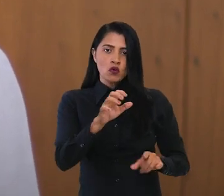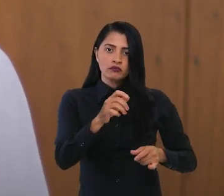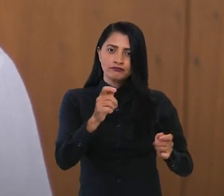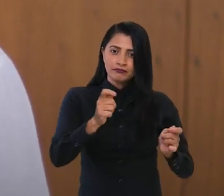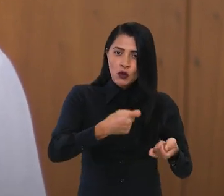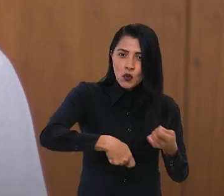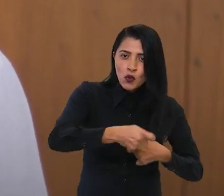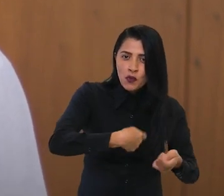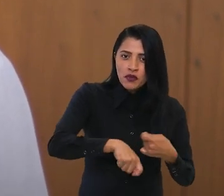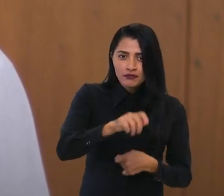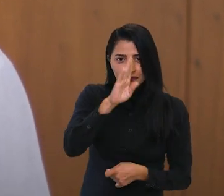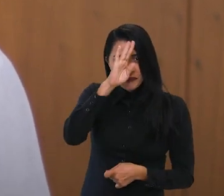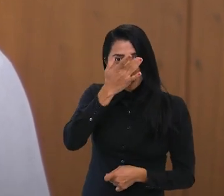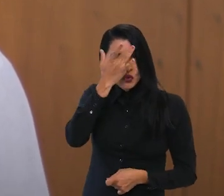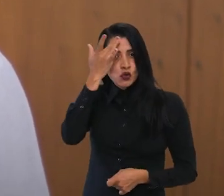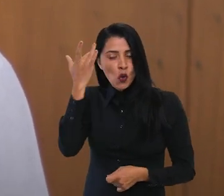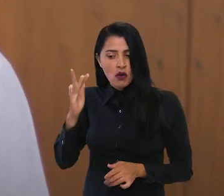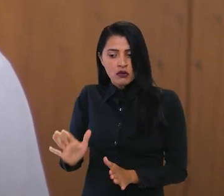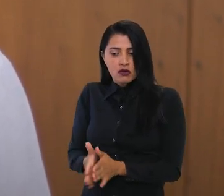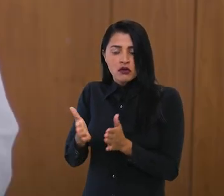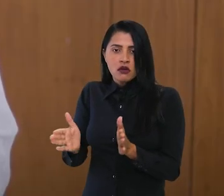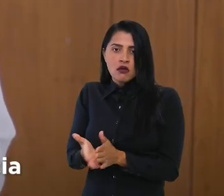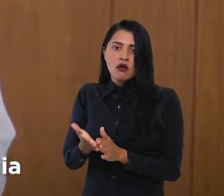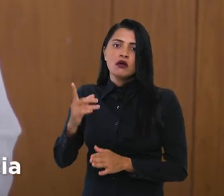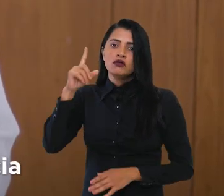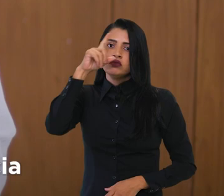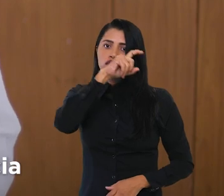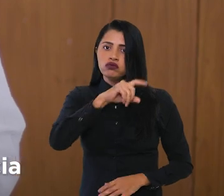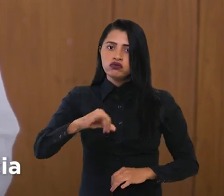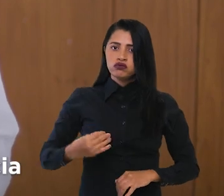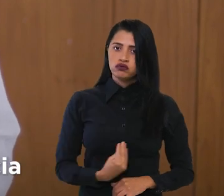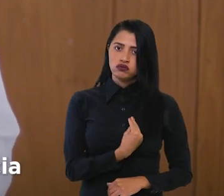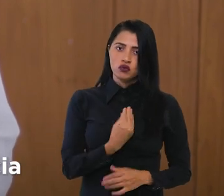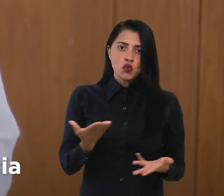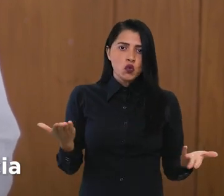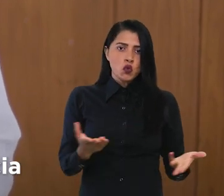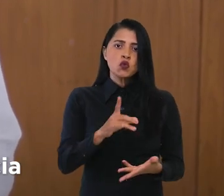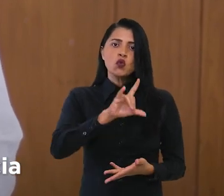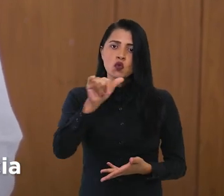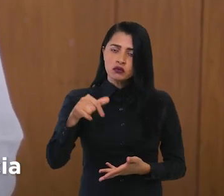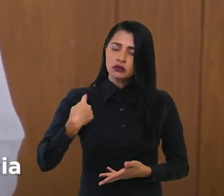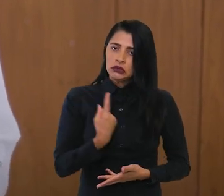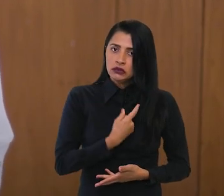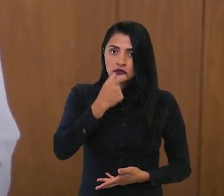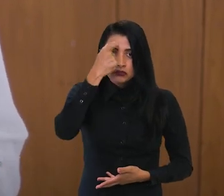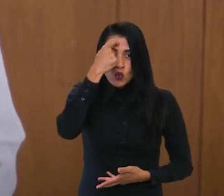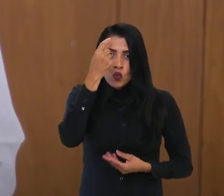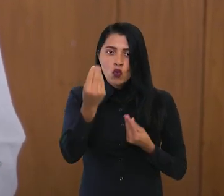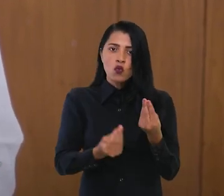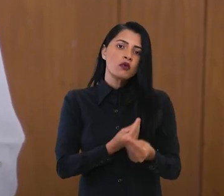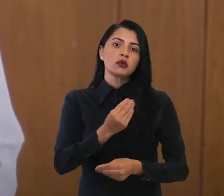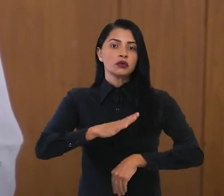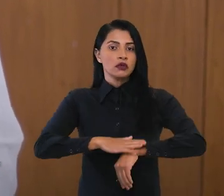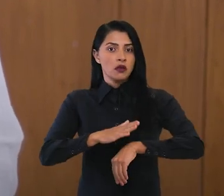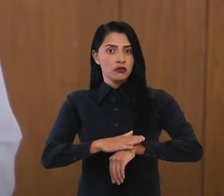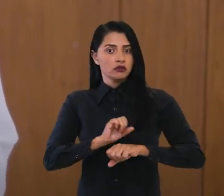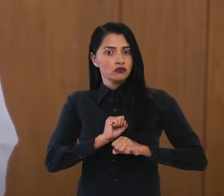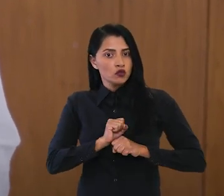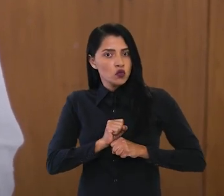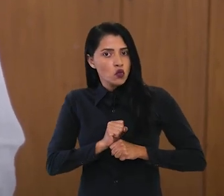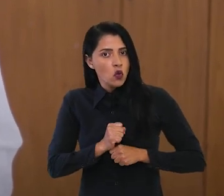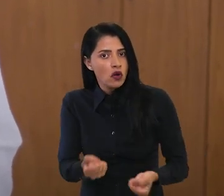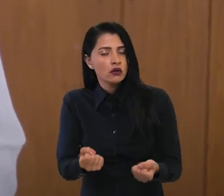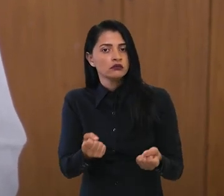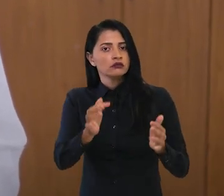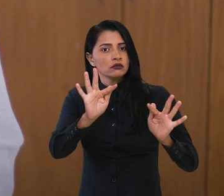e principalmente as pessoas mais vulneráveis. Hoje é dia de termos consciência de que nosso tempo para agir está